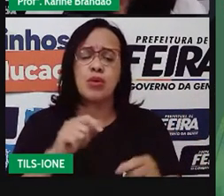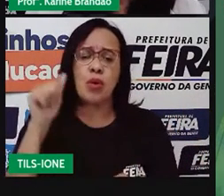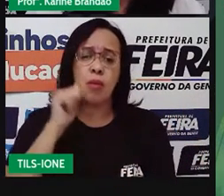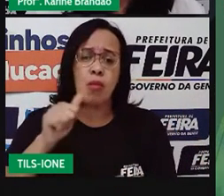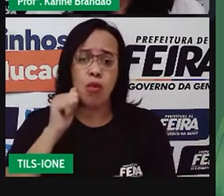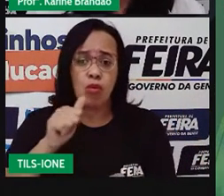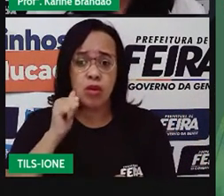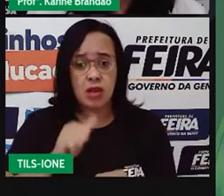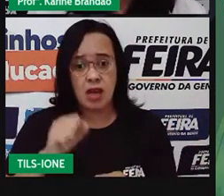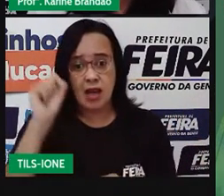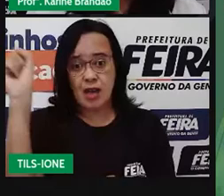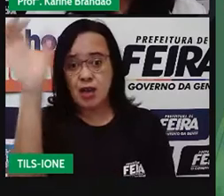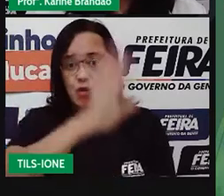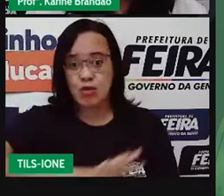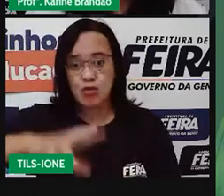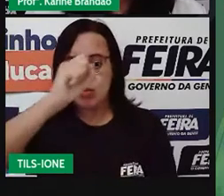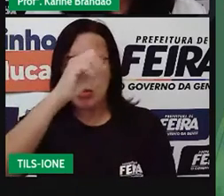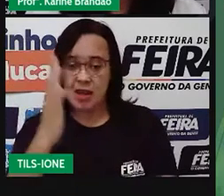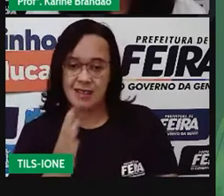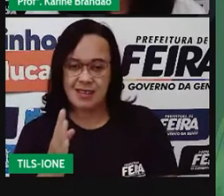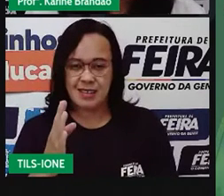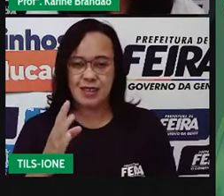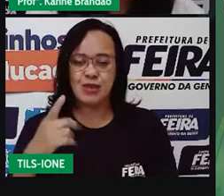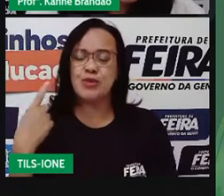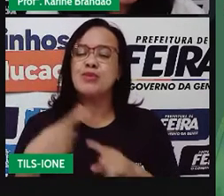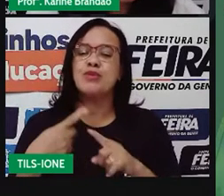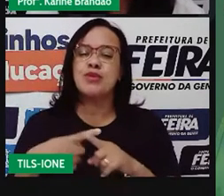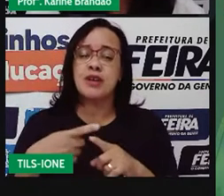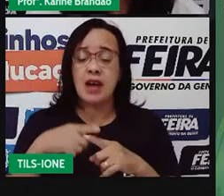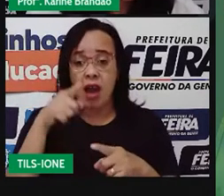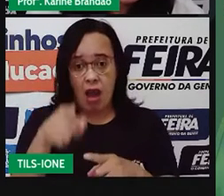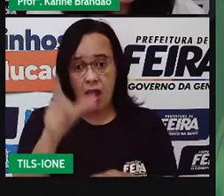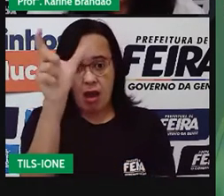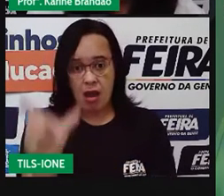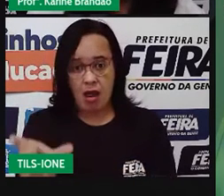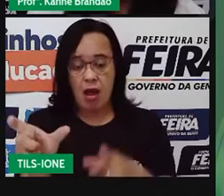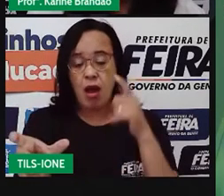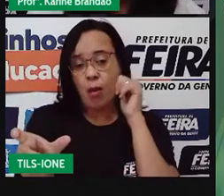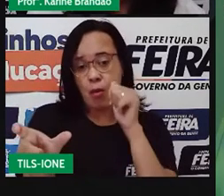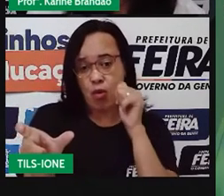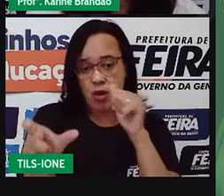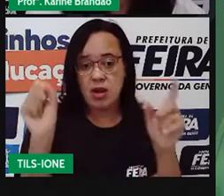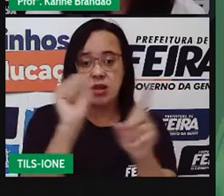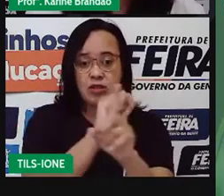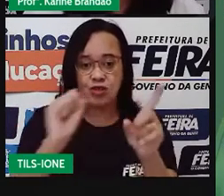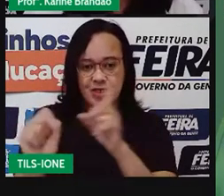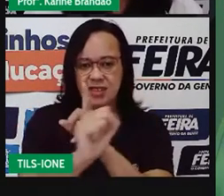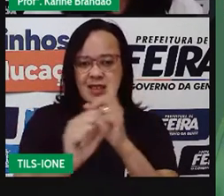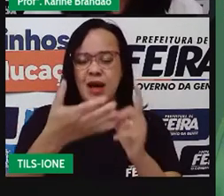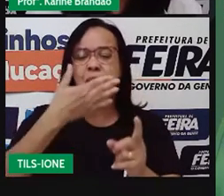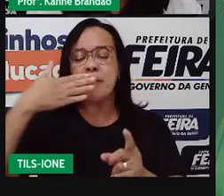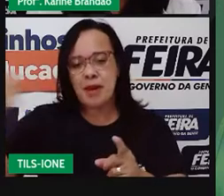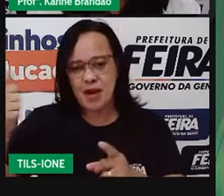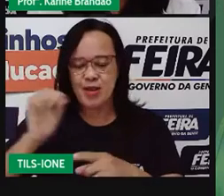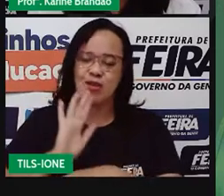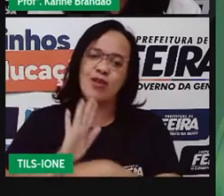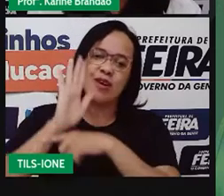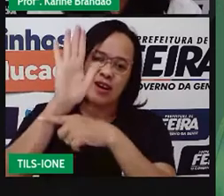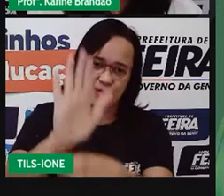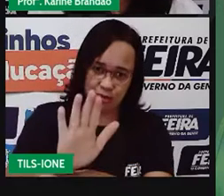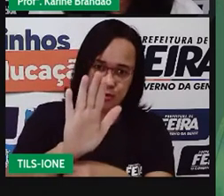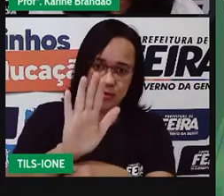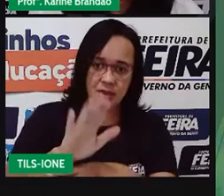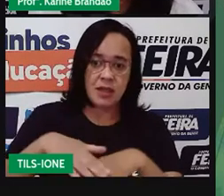fazer uma sociedade melhor para nós. E aí, então, eu